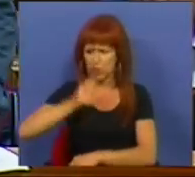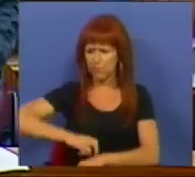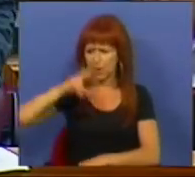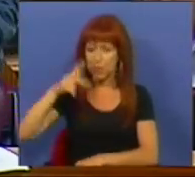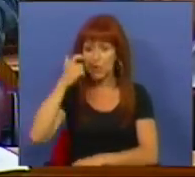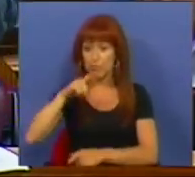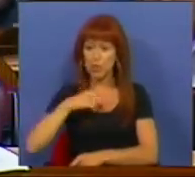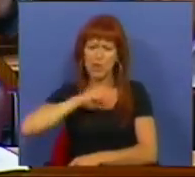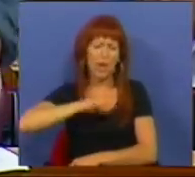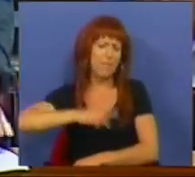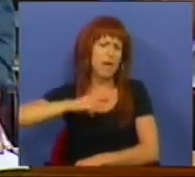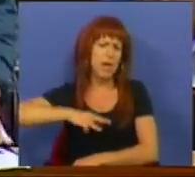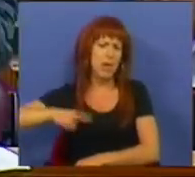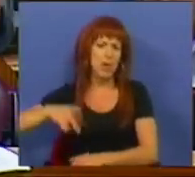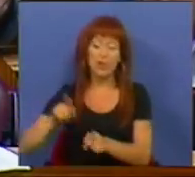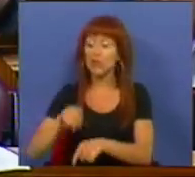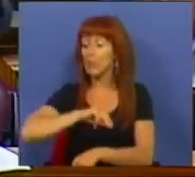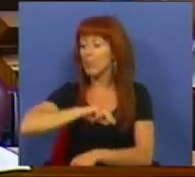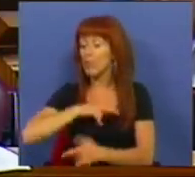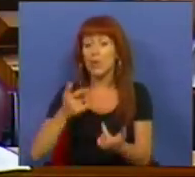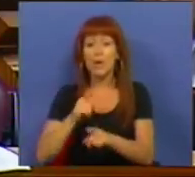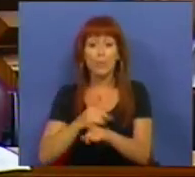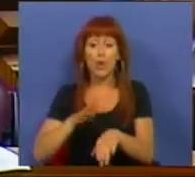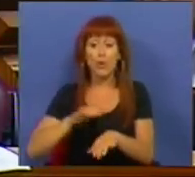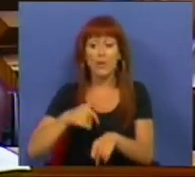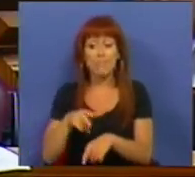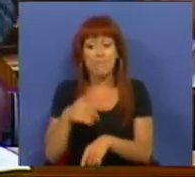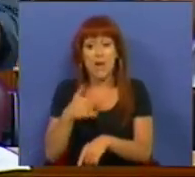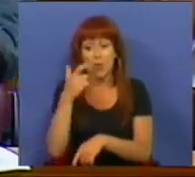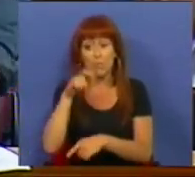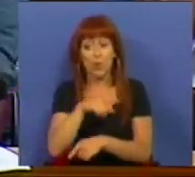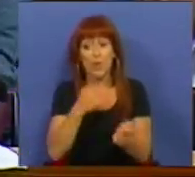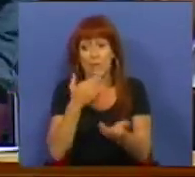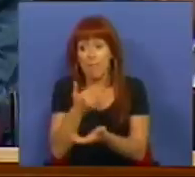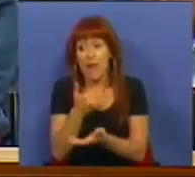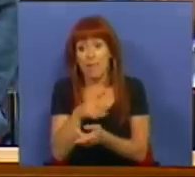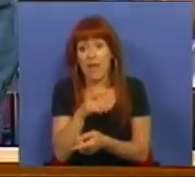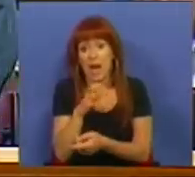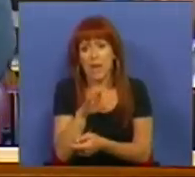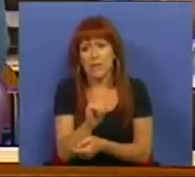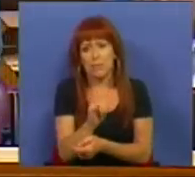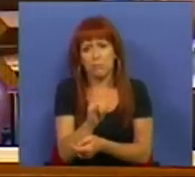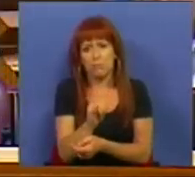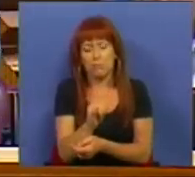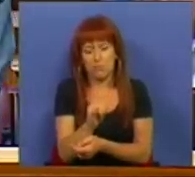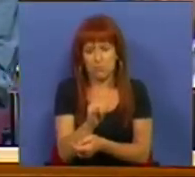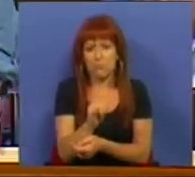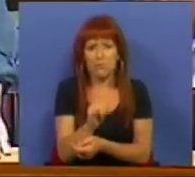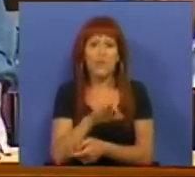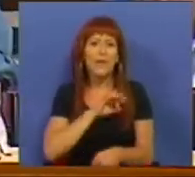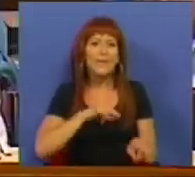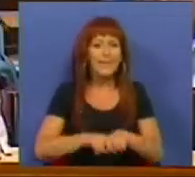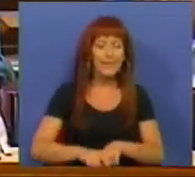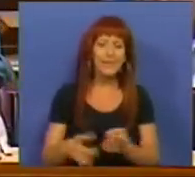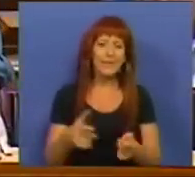das pessoas que ganham milhões em bónus, certamente, porque têm medo que essas pessoas vão pedir o RSI. Sr. Deputado,